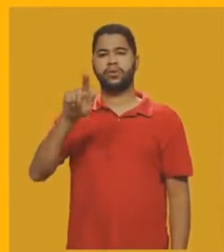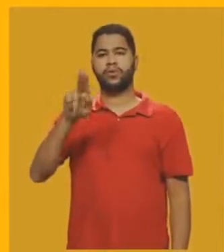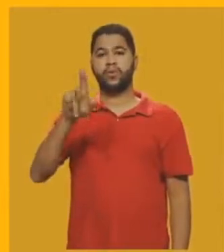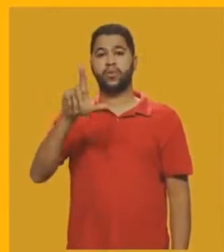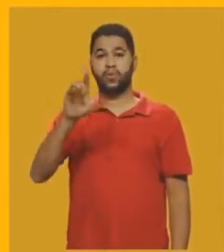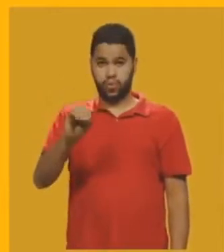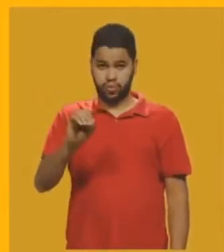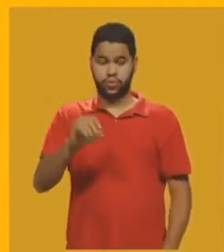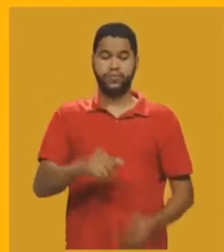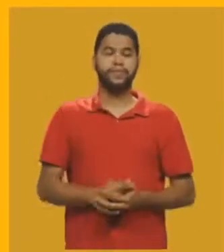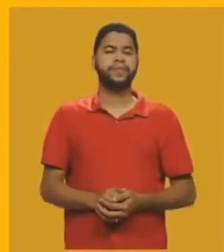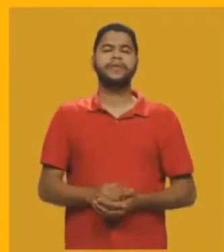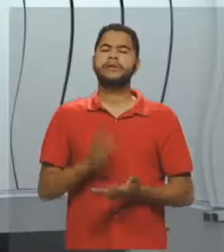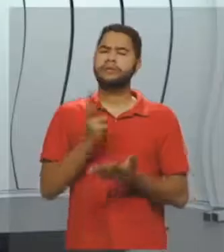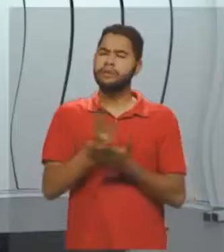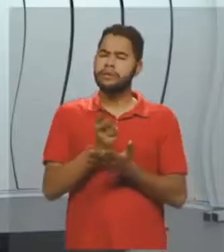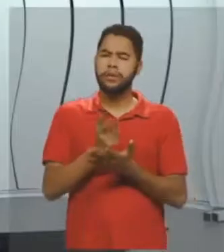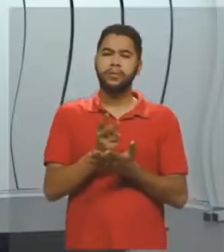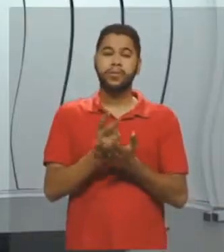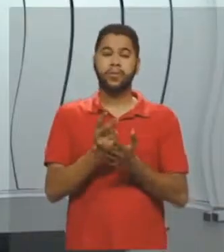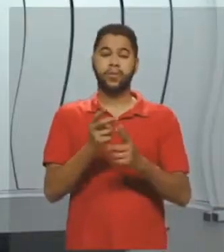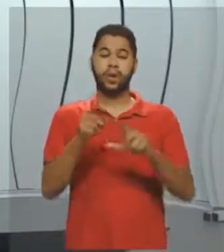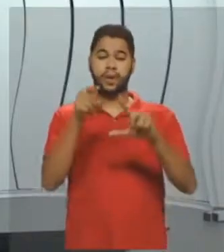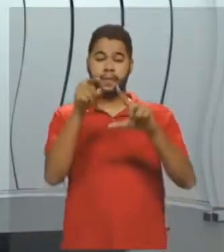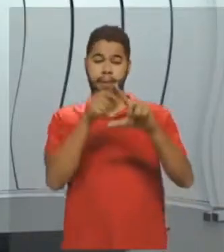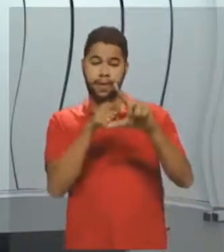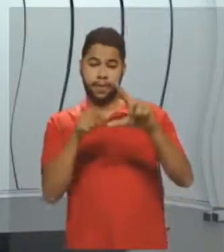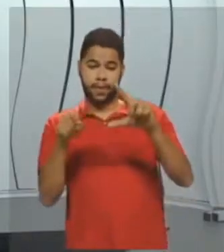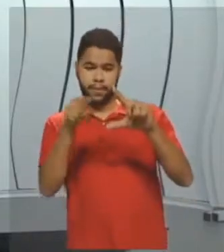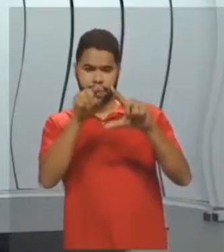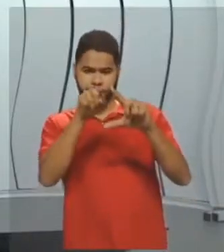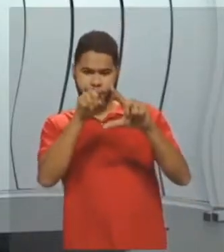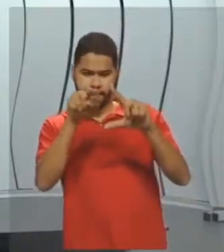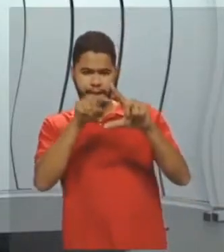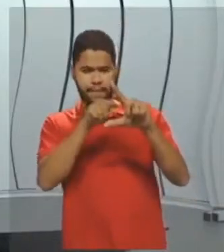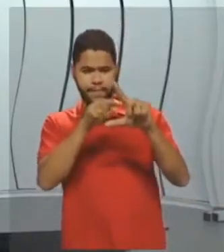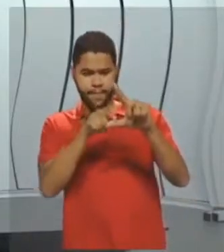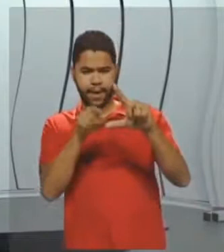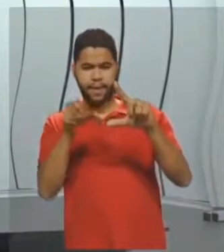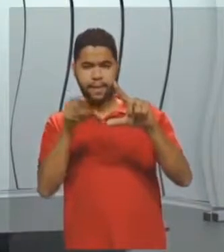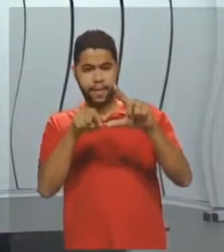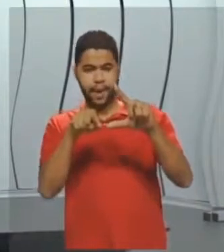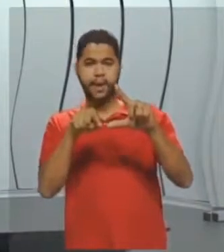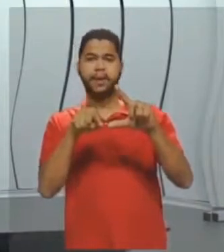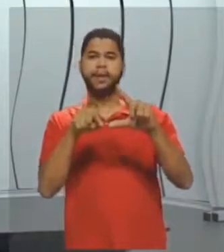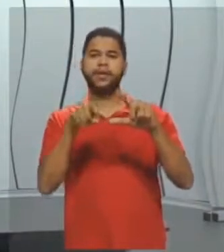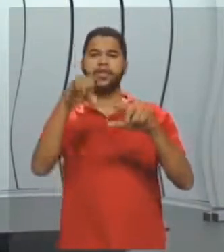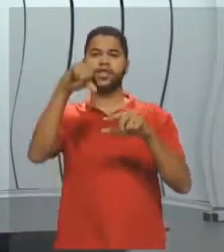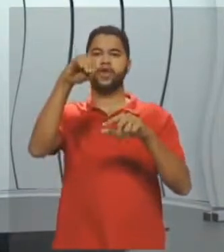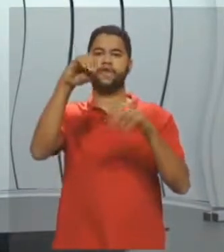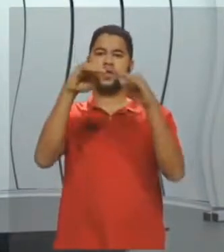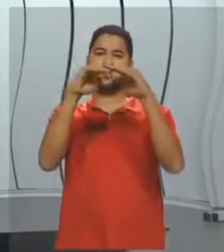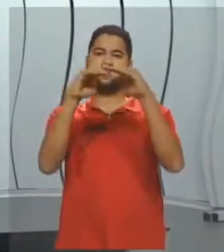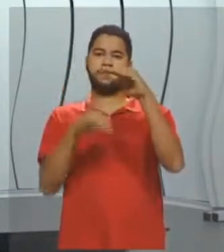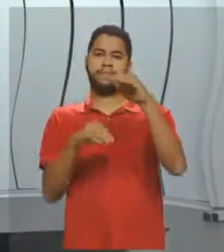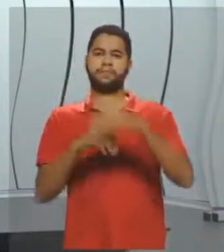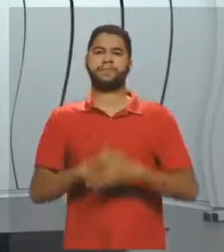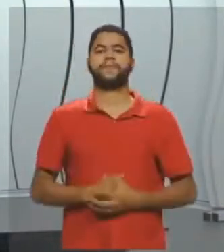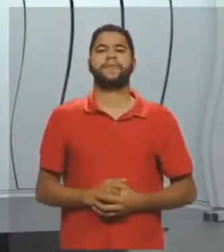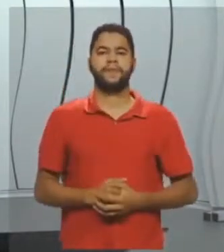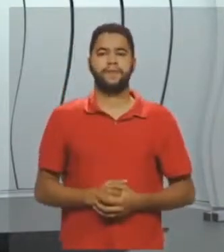ok? Todos os ângulos internos, né? São menores que 90 graus.